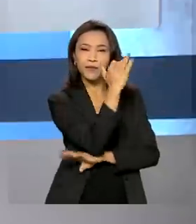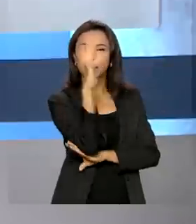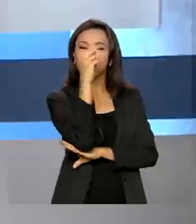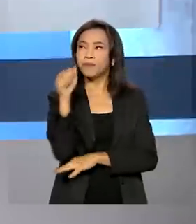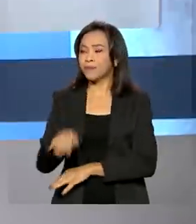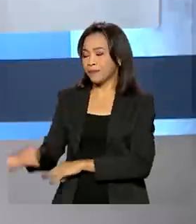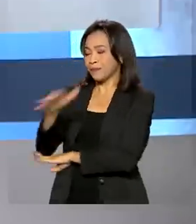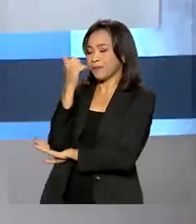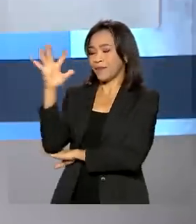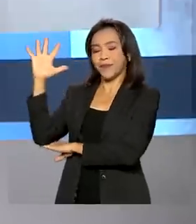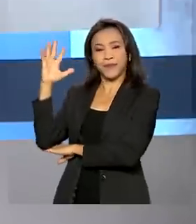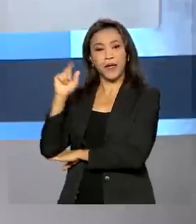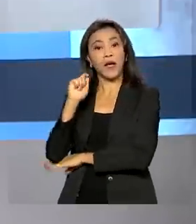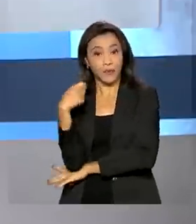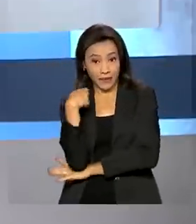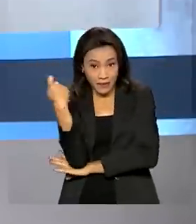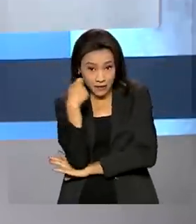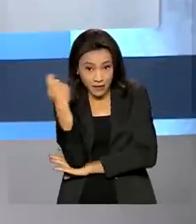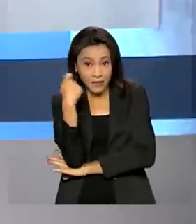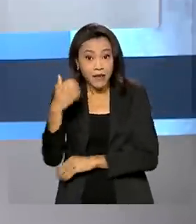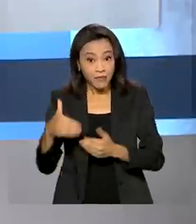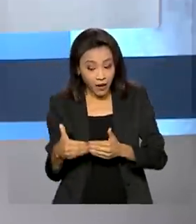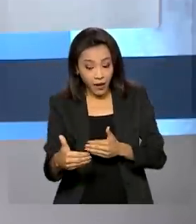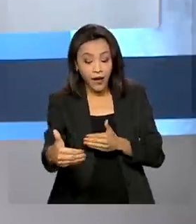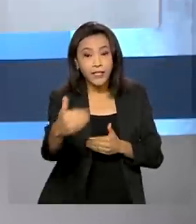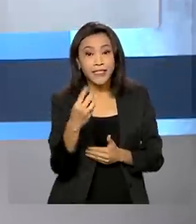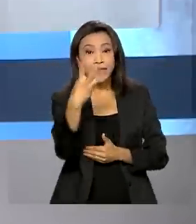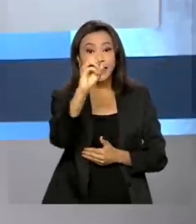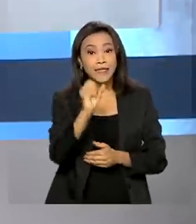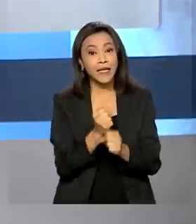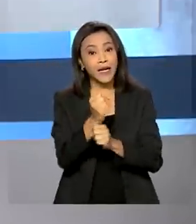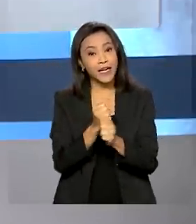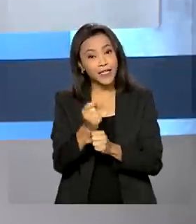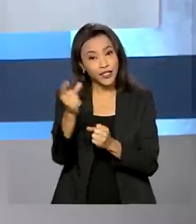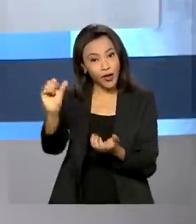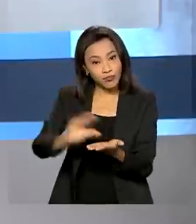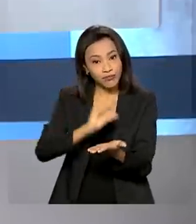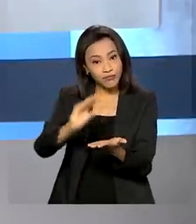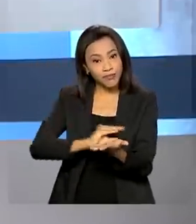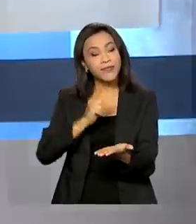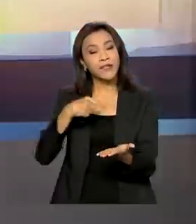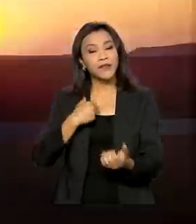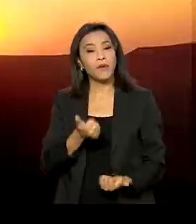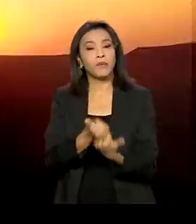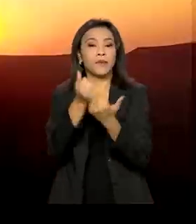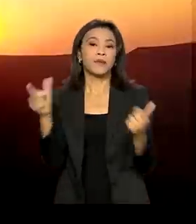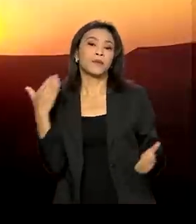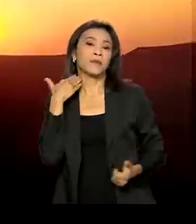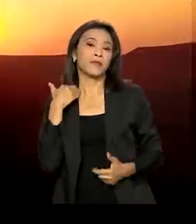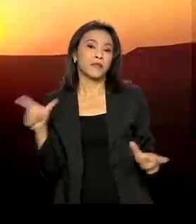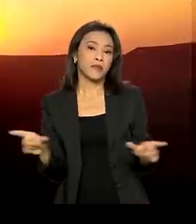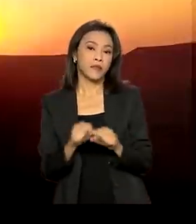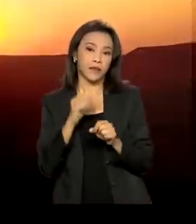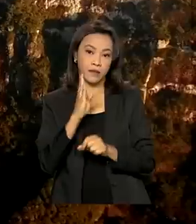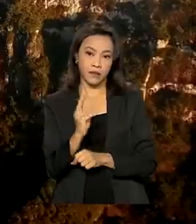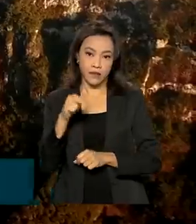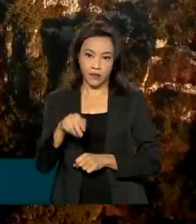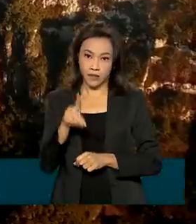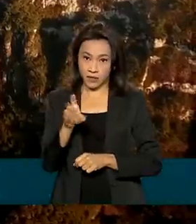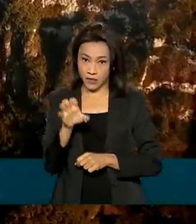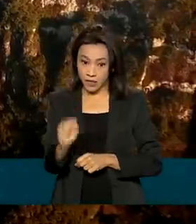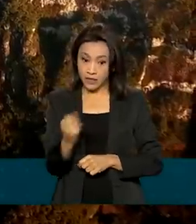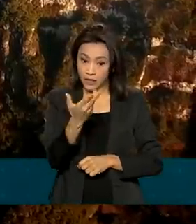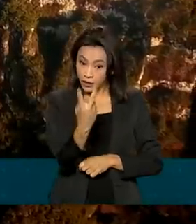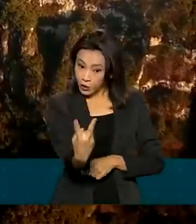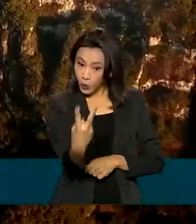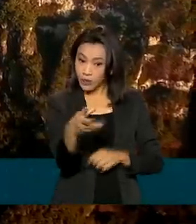investimentos privados pelos próximos 30 anos. O leilão teve o apoio do BNDES. Os parques do Caracol e